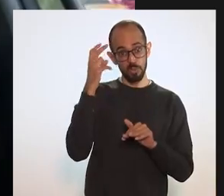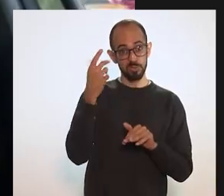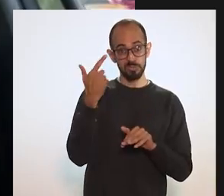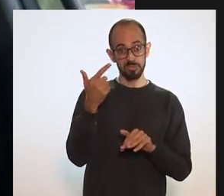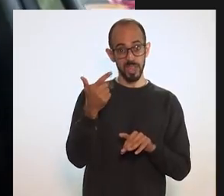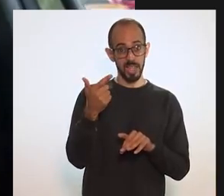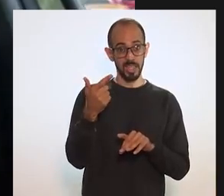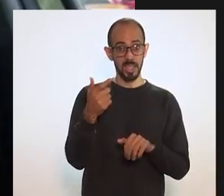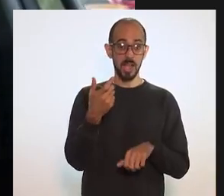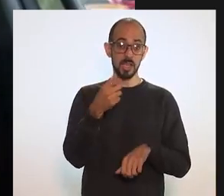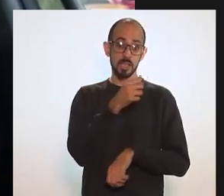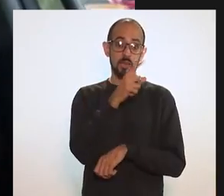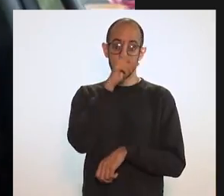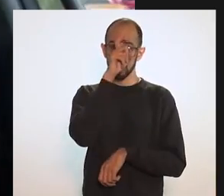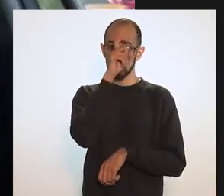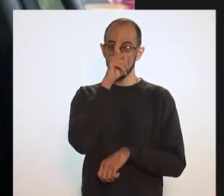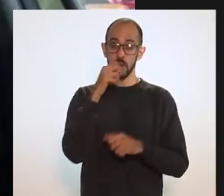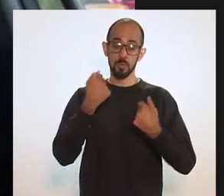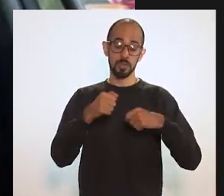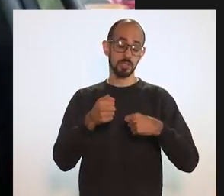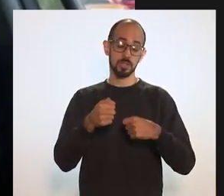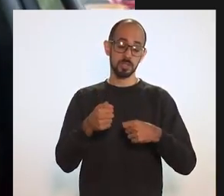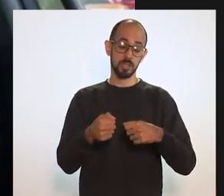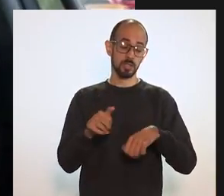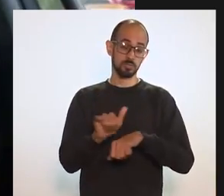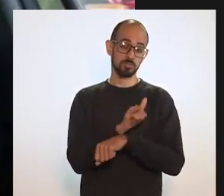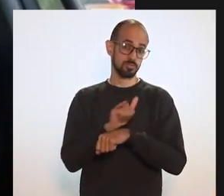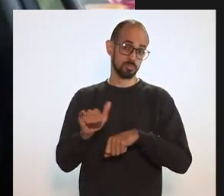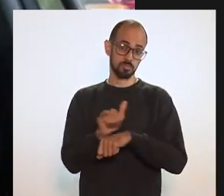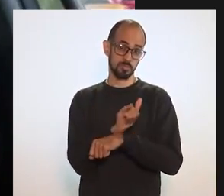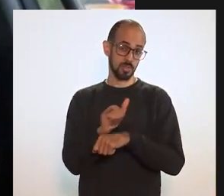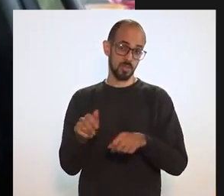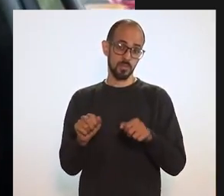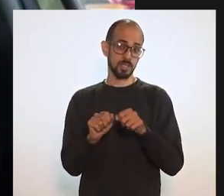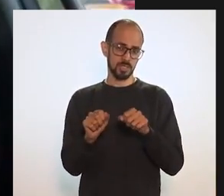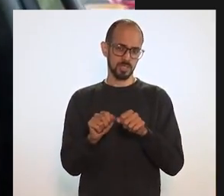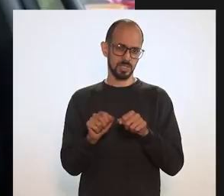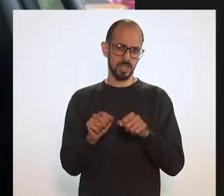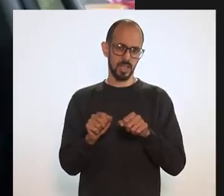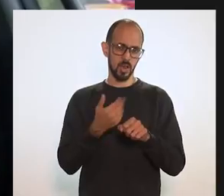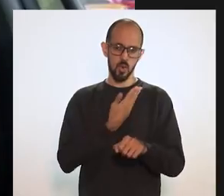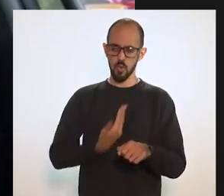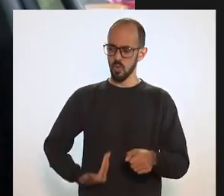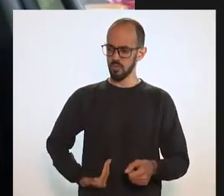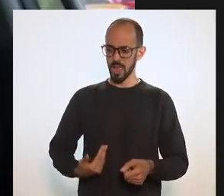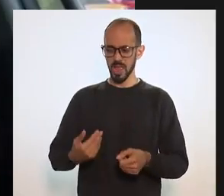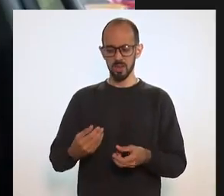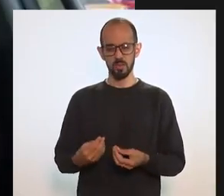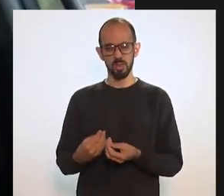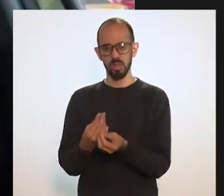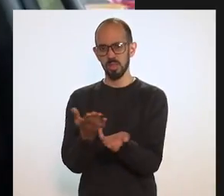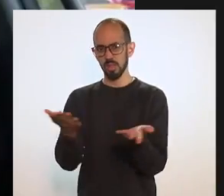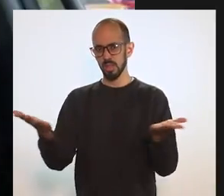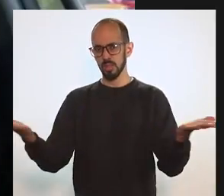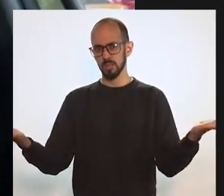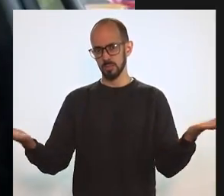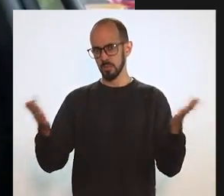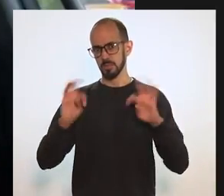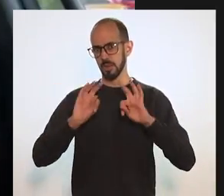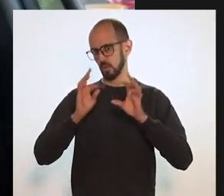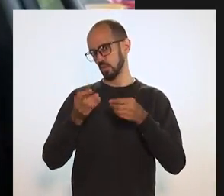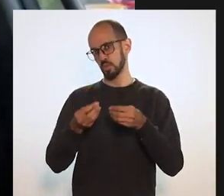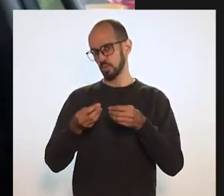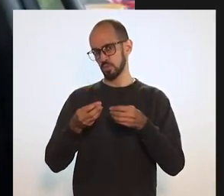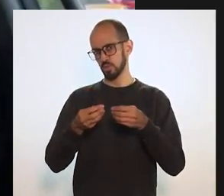vacinar dessa forma a população, mas que está optando por fazer isso, ou seja, o governo federal levando a vacina de forma gratuita para todo mundo.